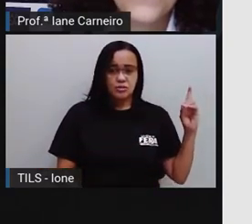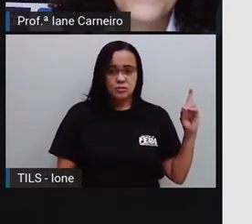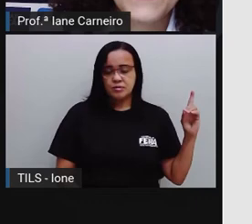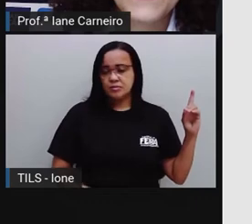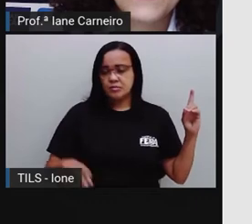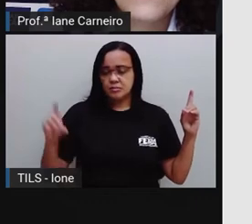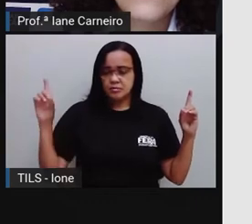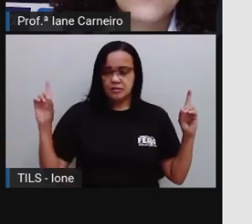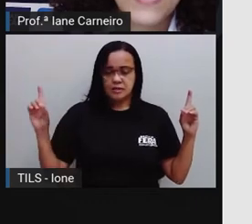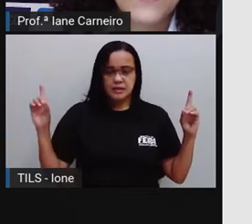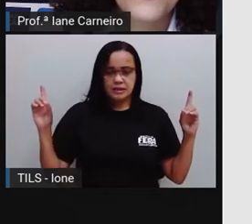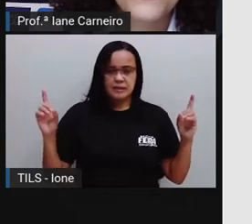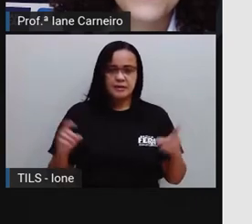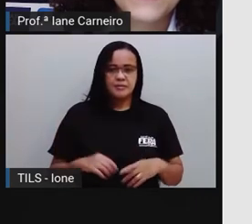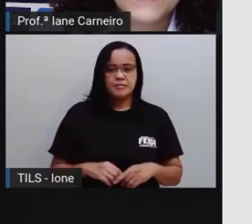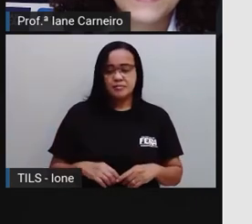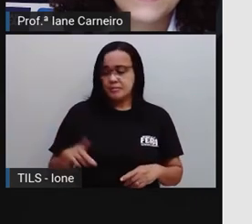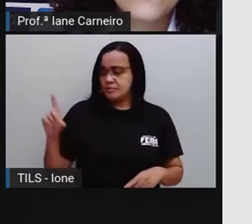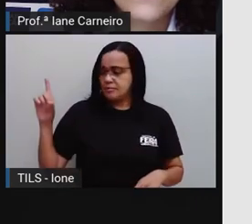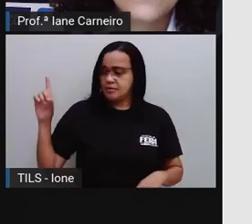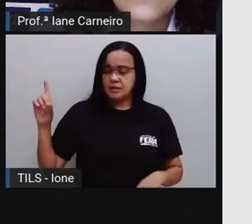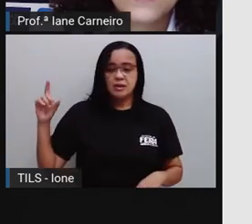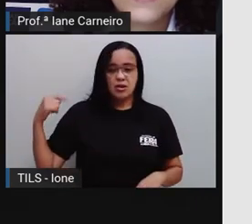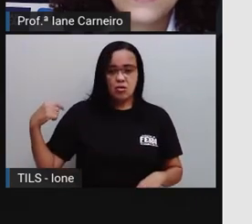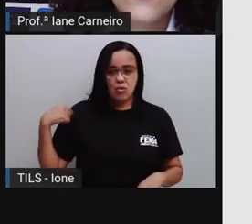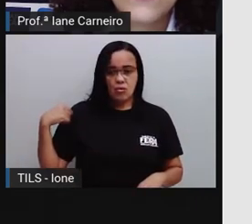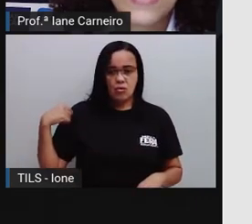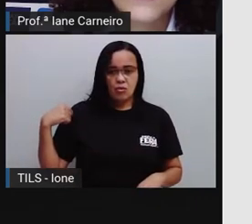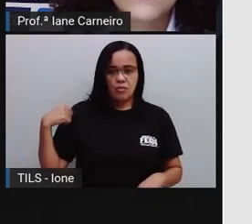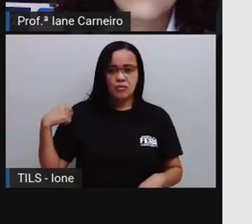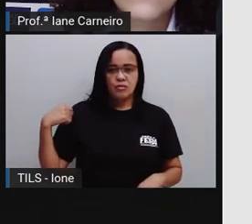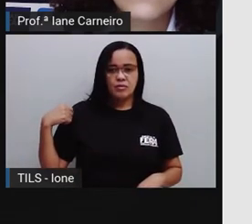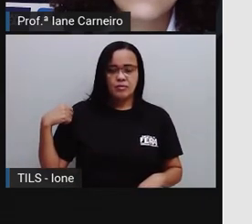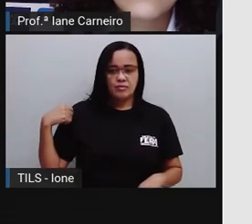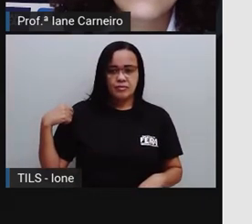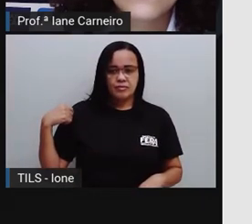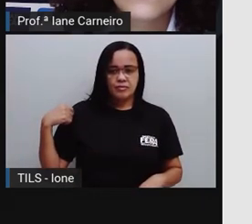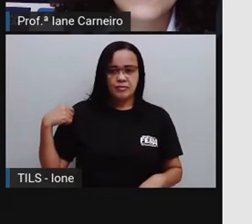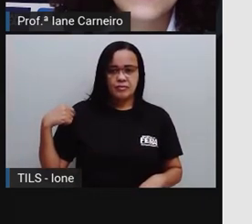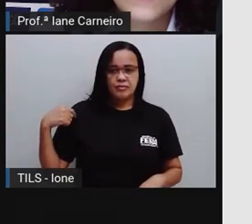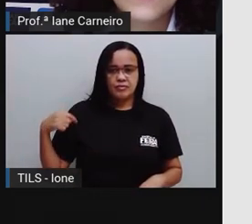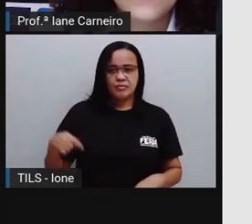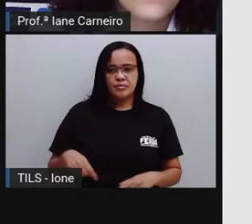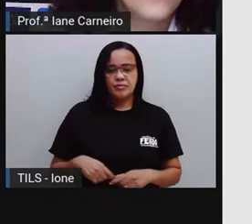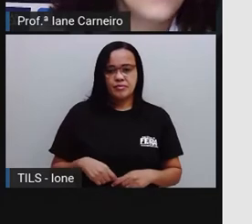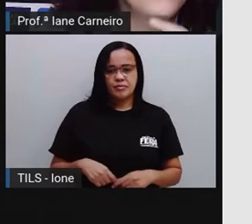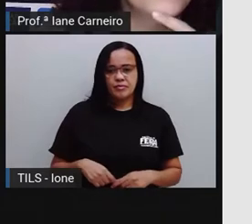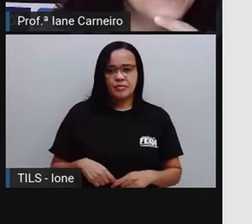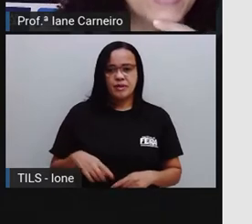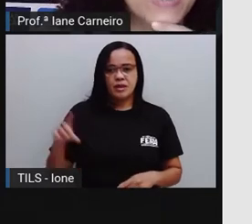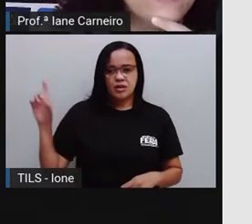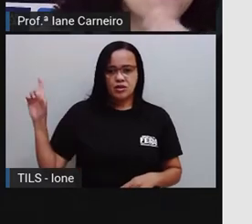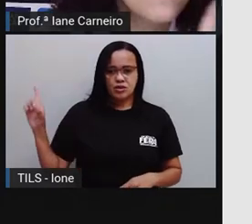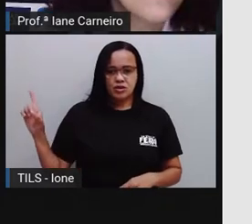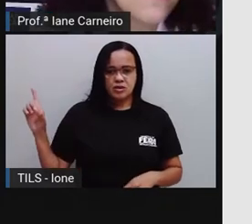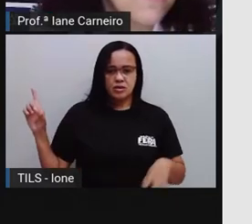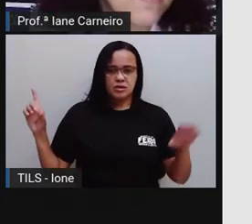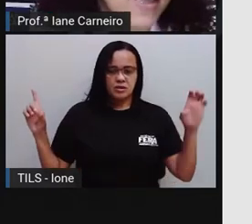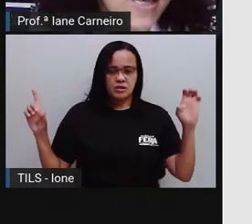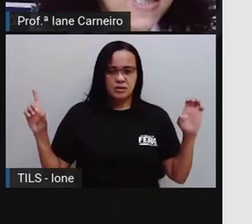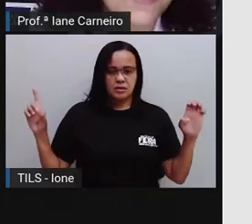O peão é outro brinquedo. E o carrinho, se eu suspender, é outro brinquedo.